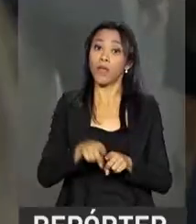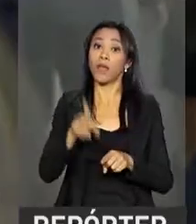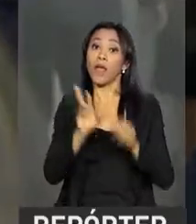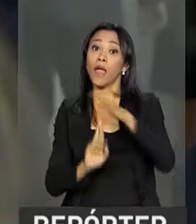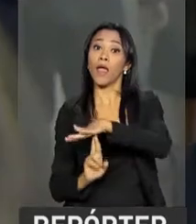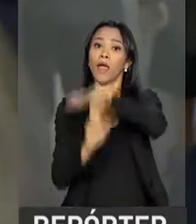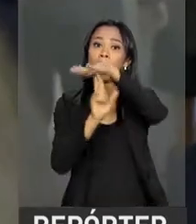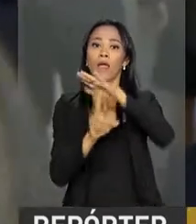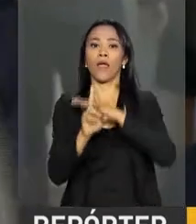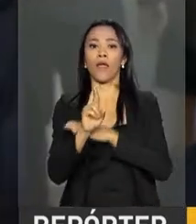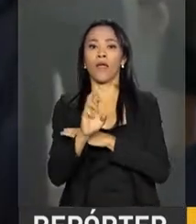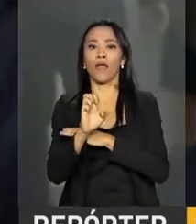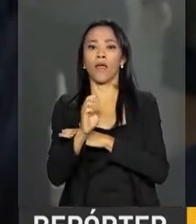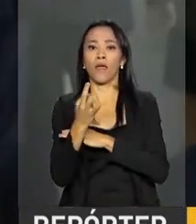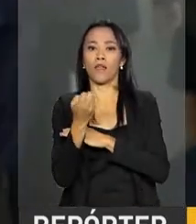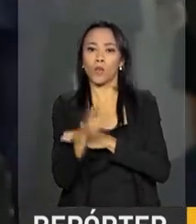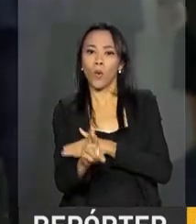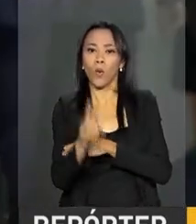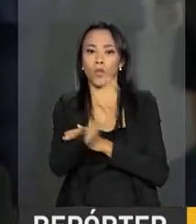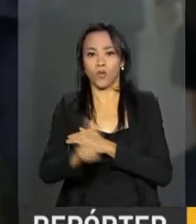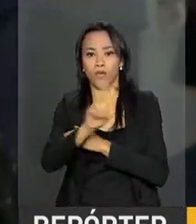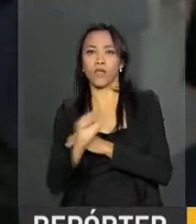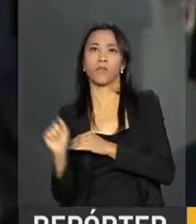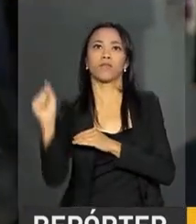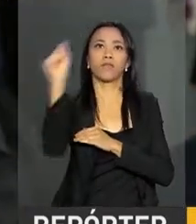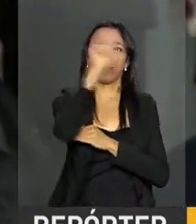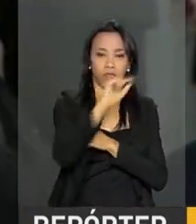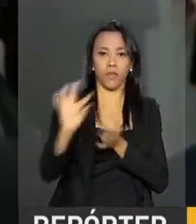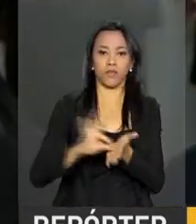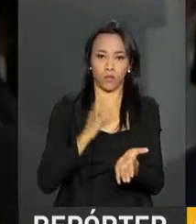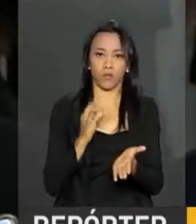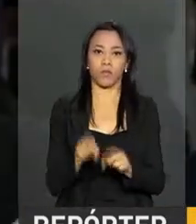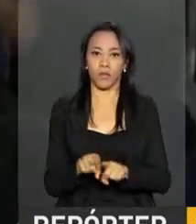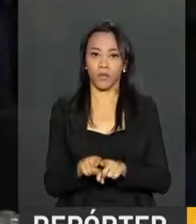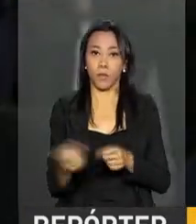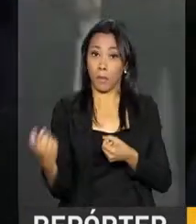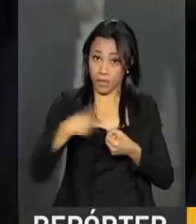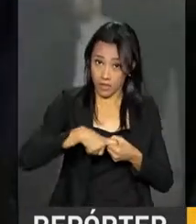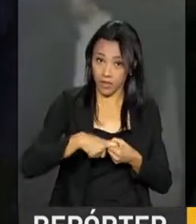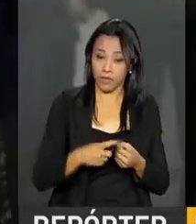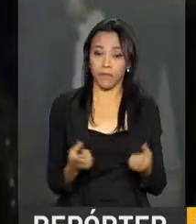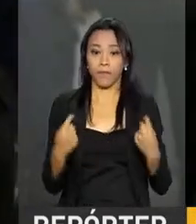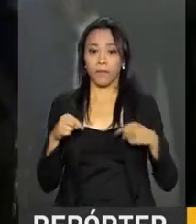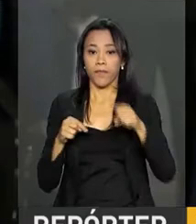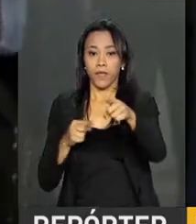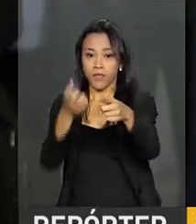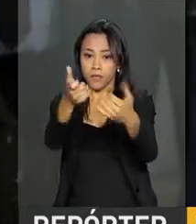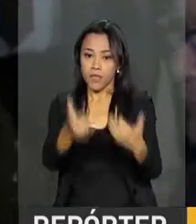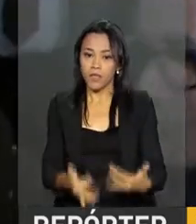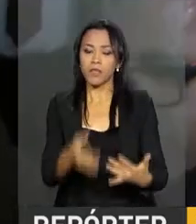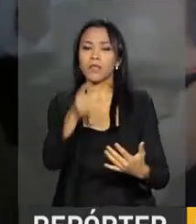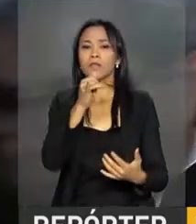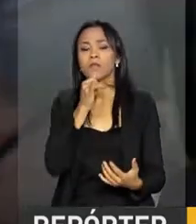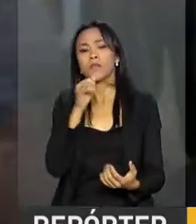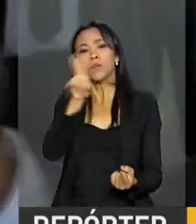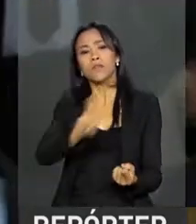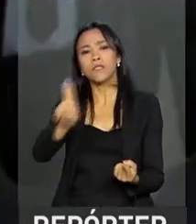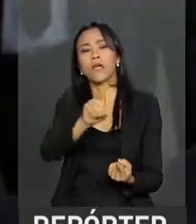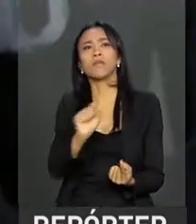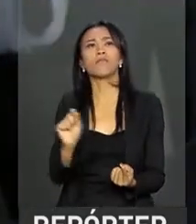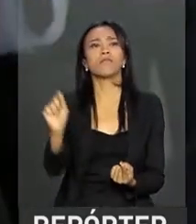Entra uma estrutura enorme, gigantesca, eu diria, das universidades, universidades